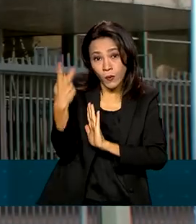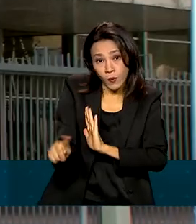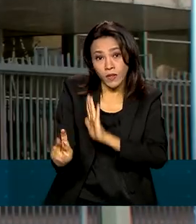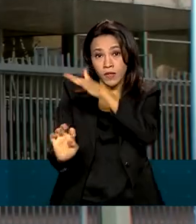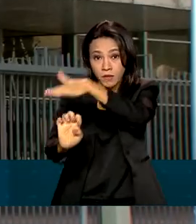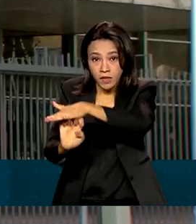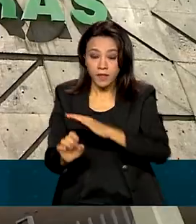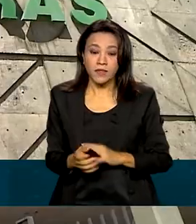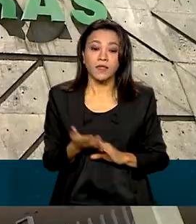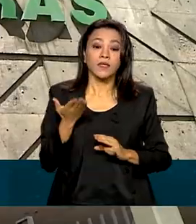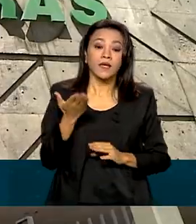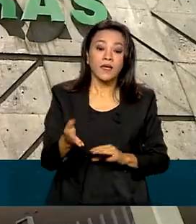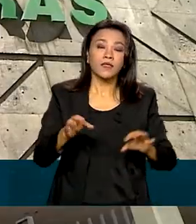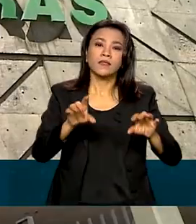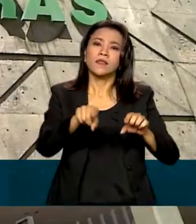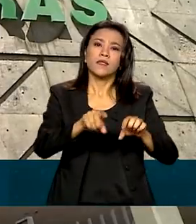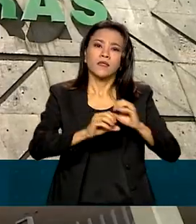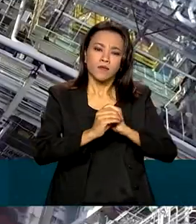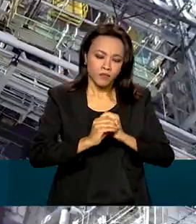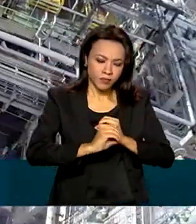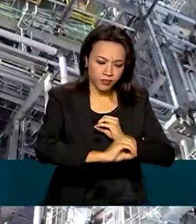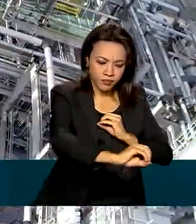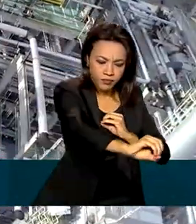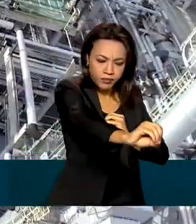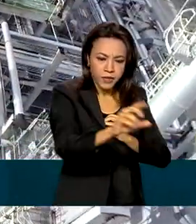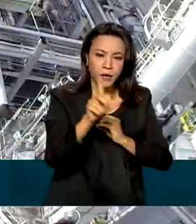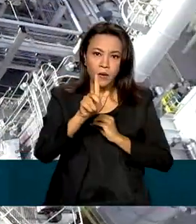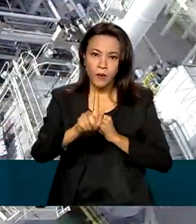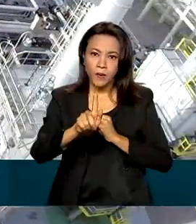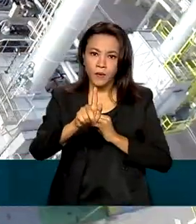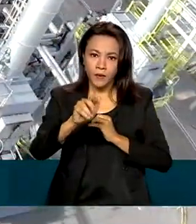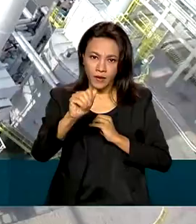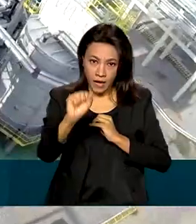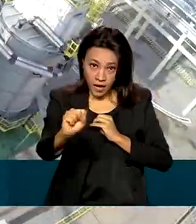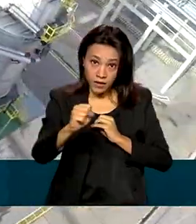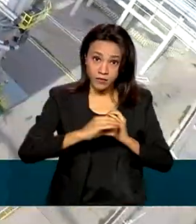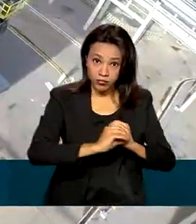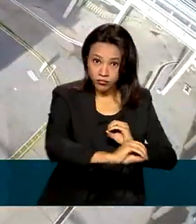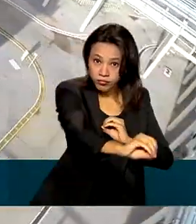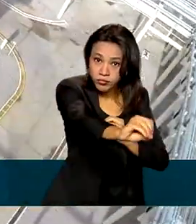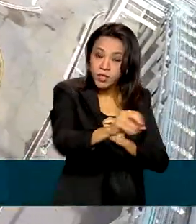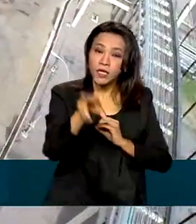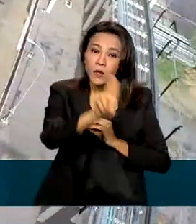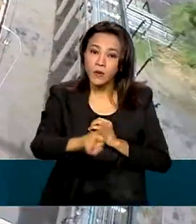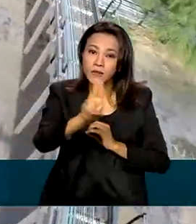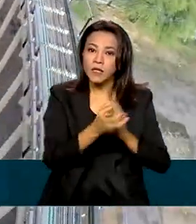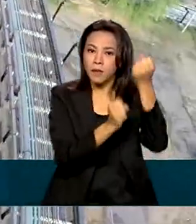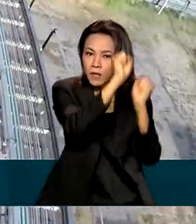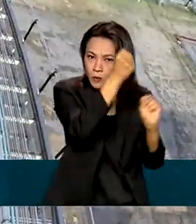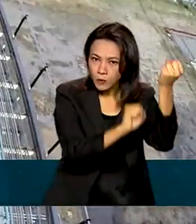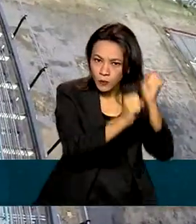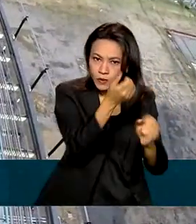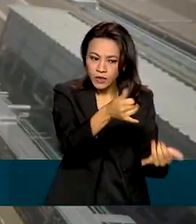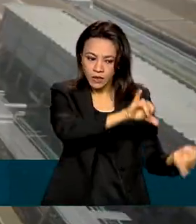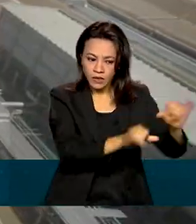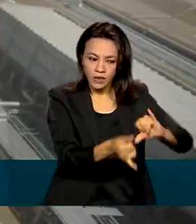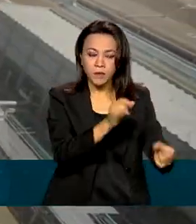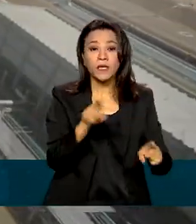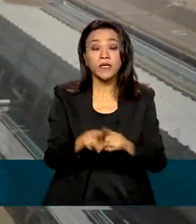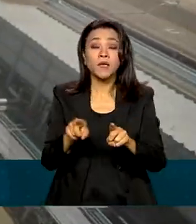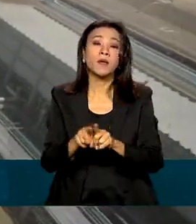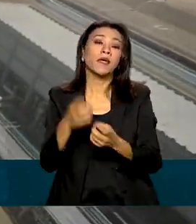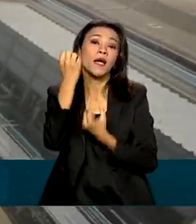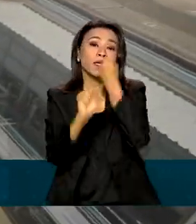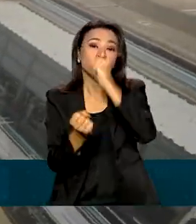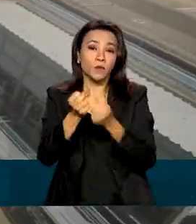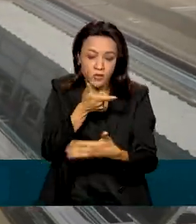canalizado que chega às residências e que também é utilizado pelas indústrias, como a indústria química e metalúrgica. E